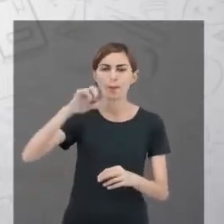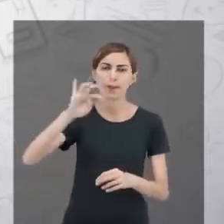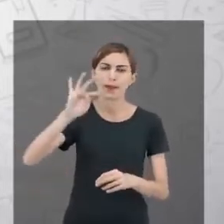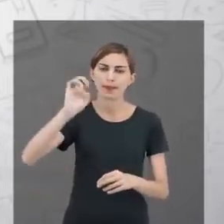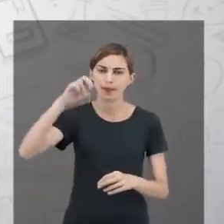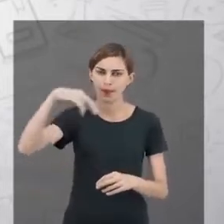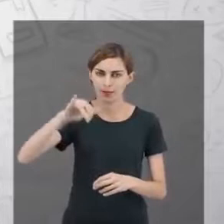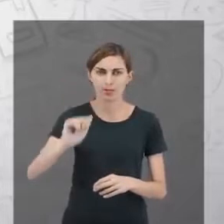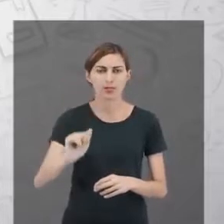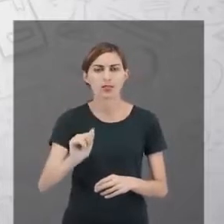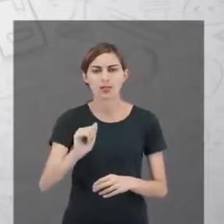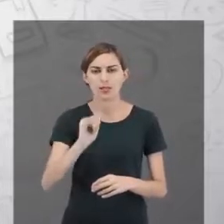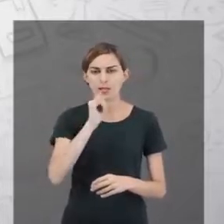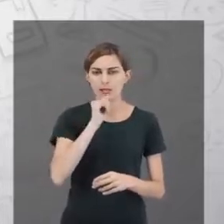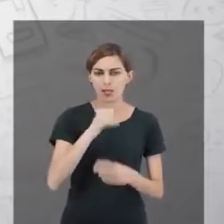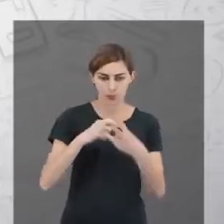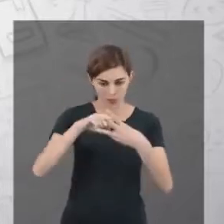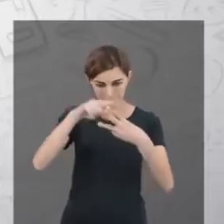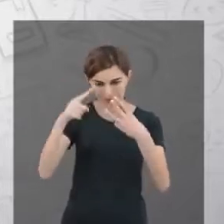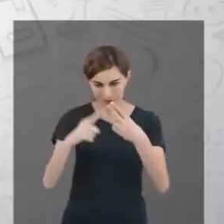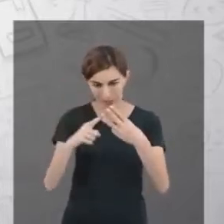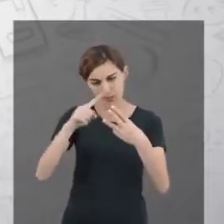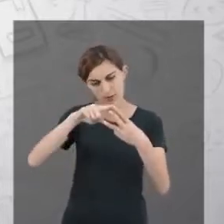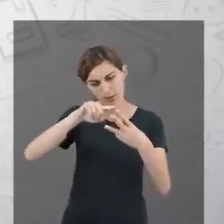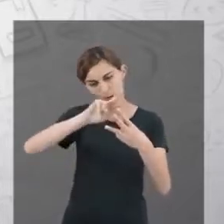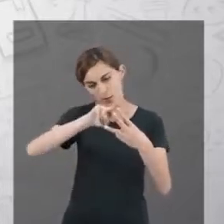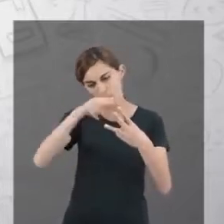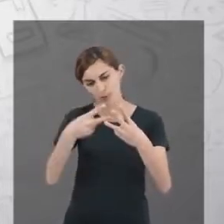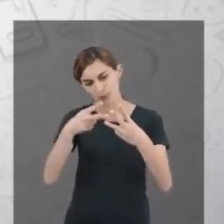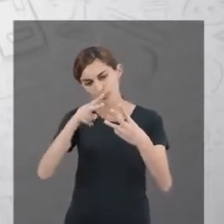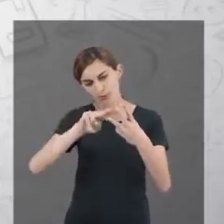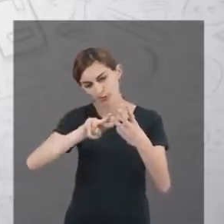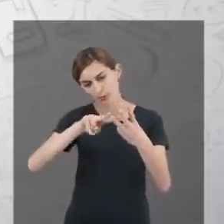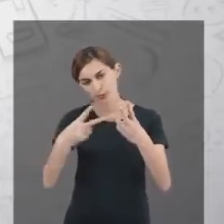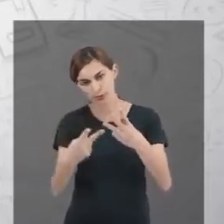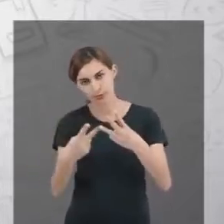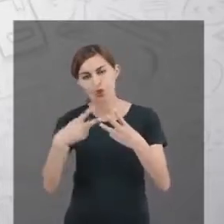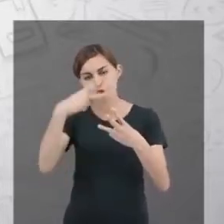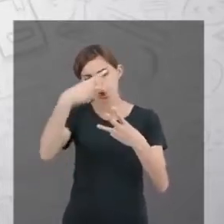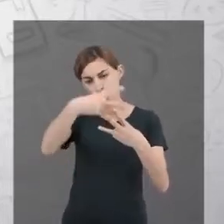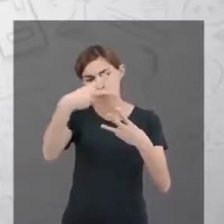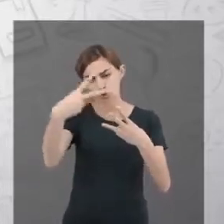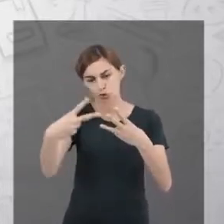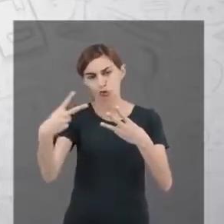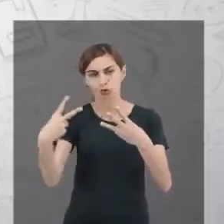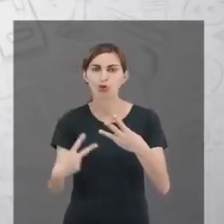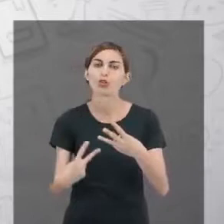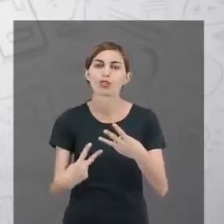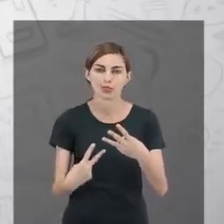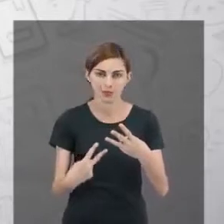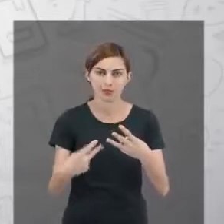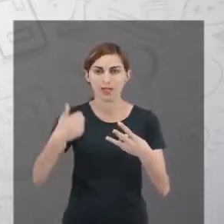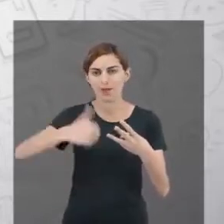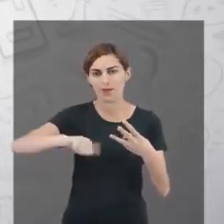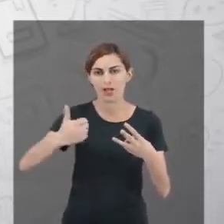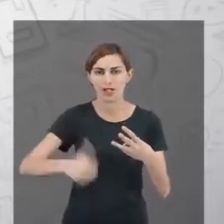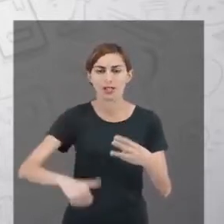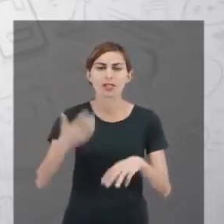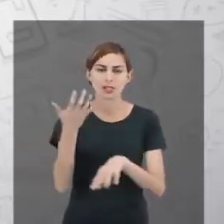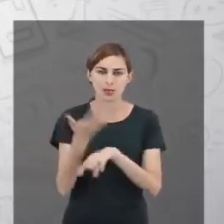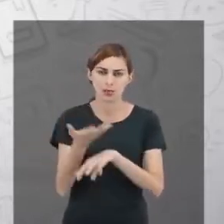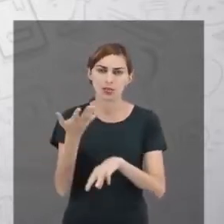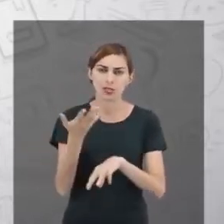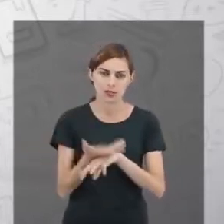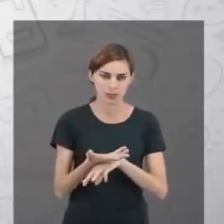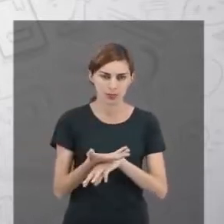disciplina. A disciplina não tem três competências, então, em todas essas competências, você vai ficar com dois na avaliação da disciplina.